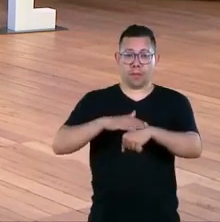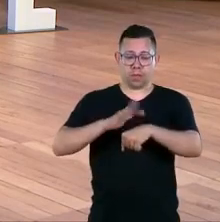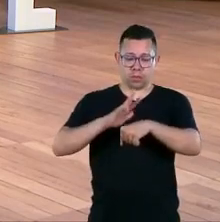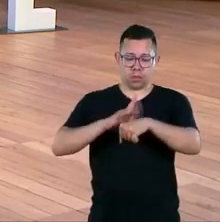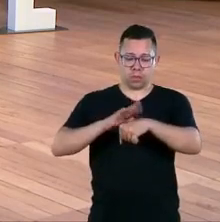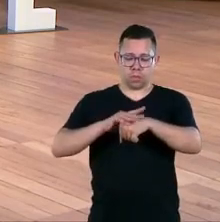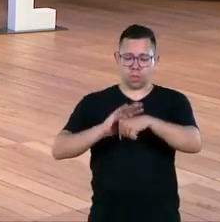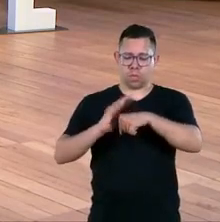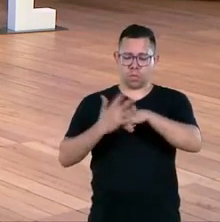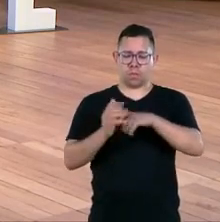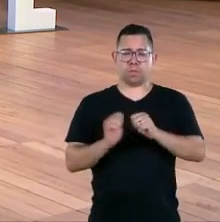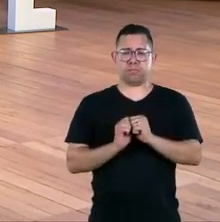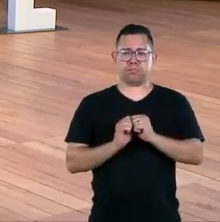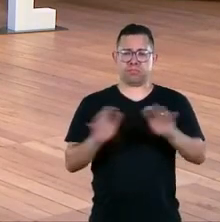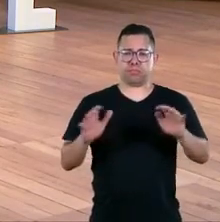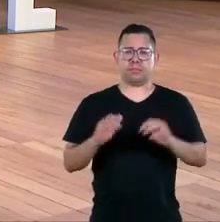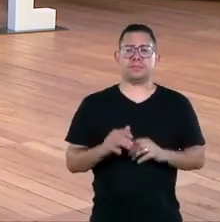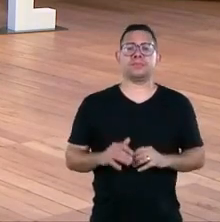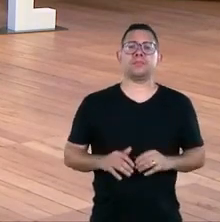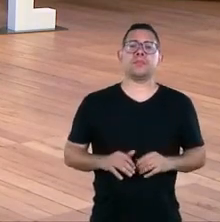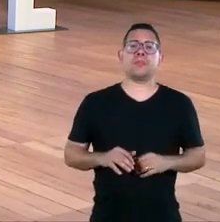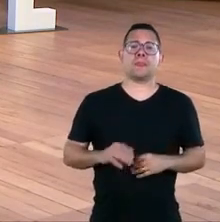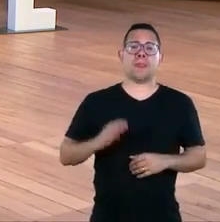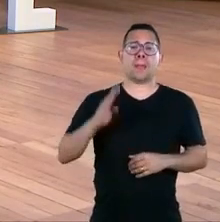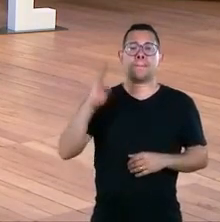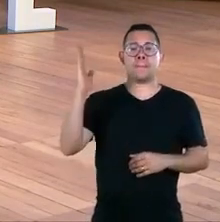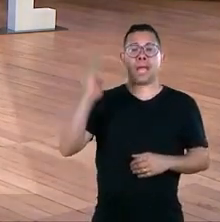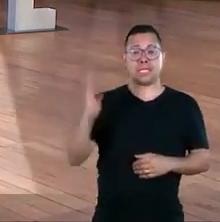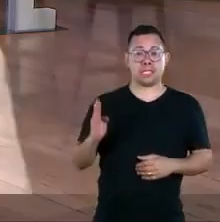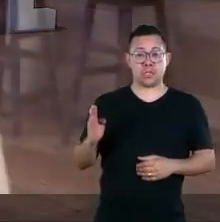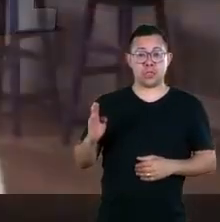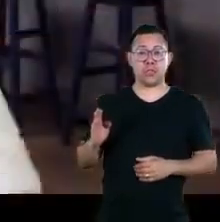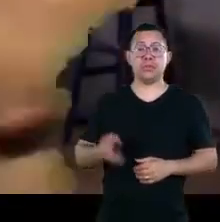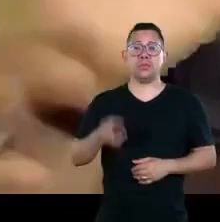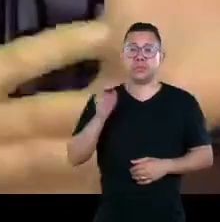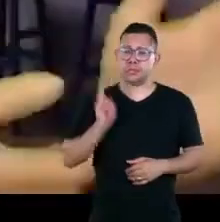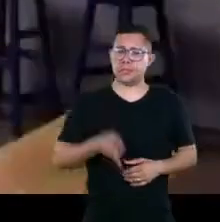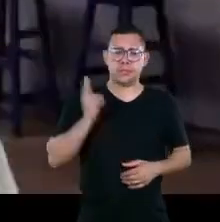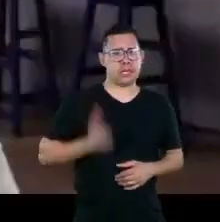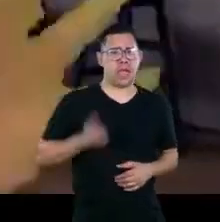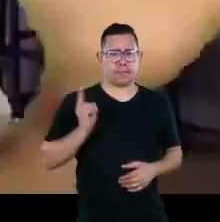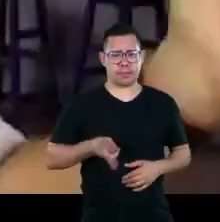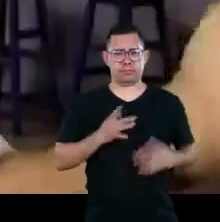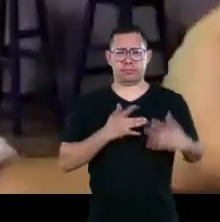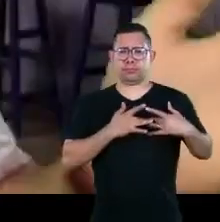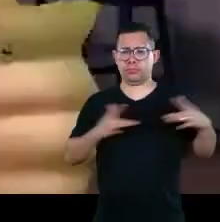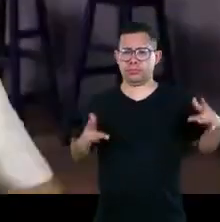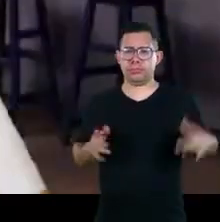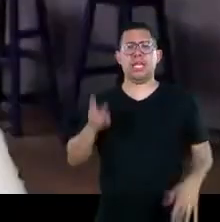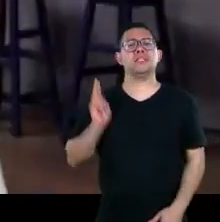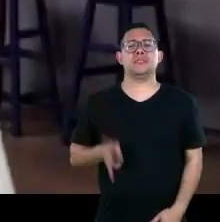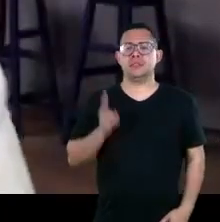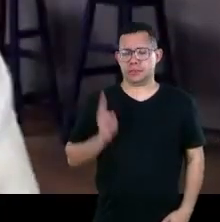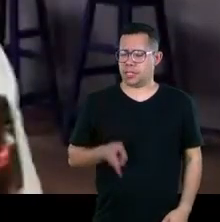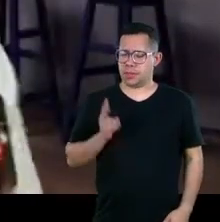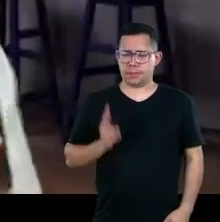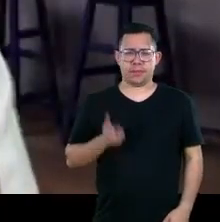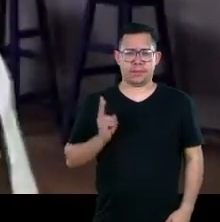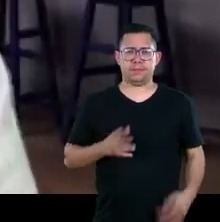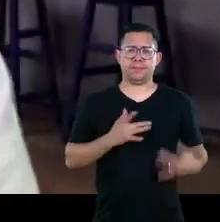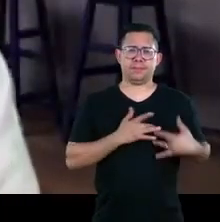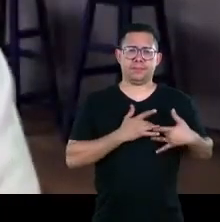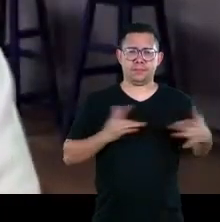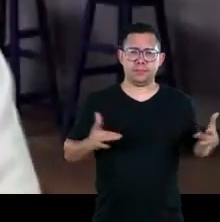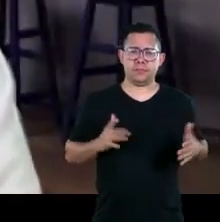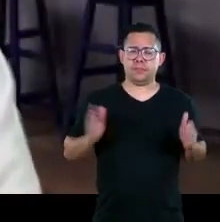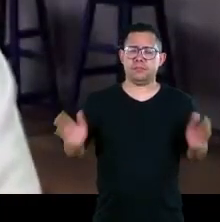como ele normalmente age em doações isso é uma coisa que a gente já pesquisou a ação da cidadania tem essa questão de